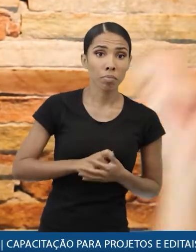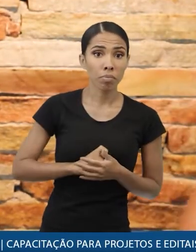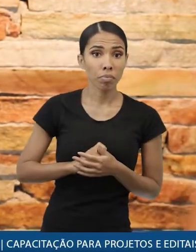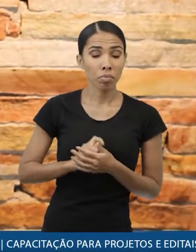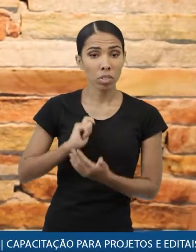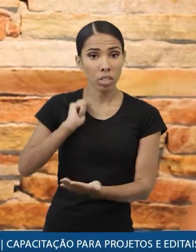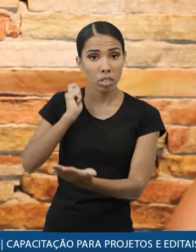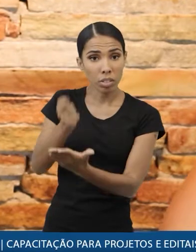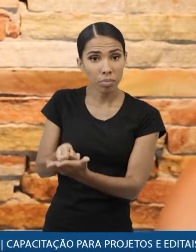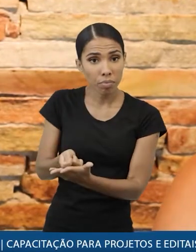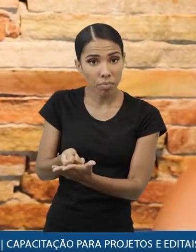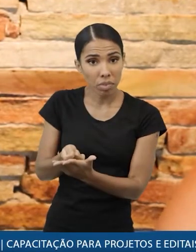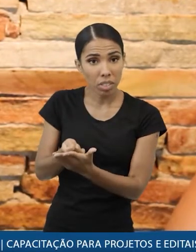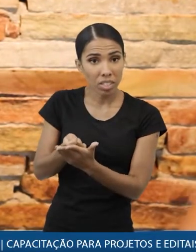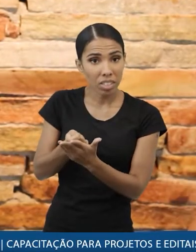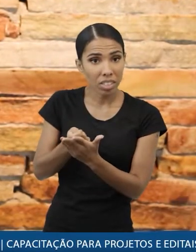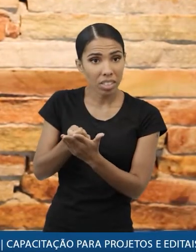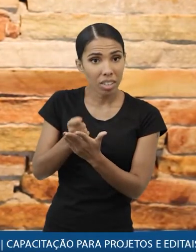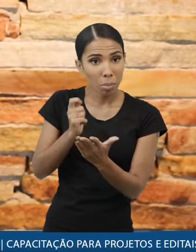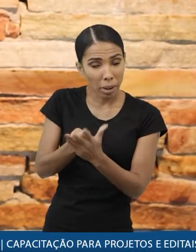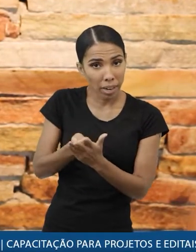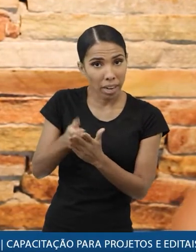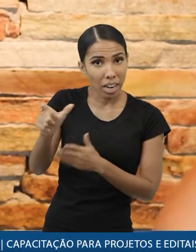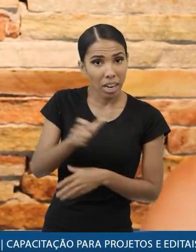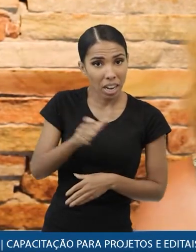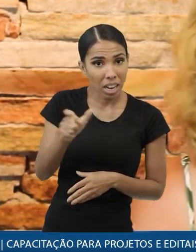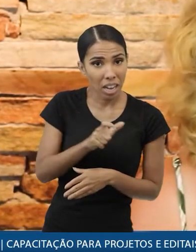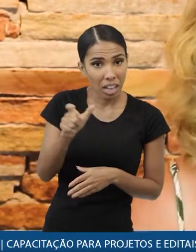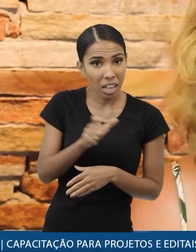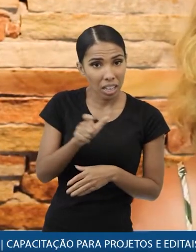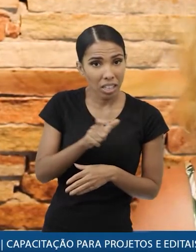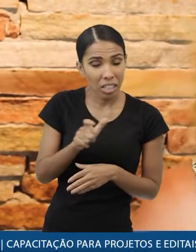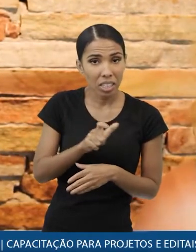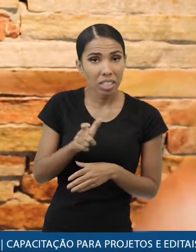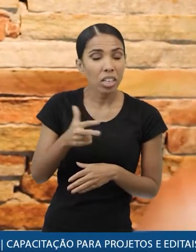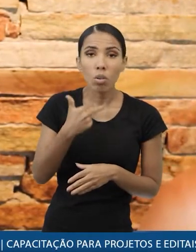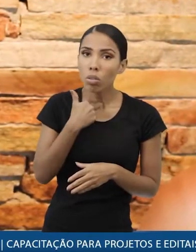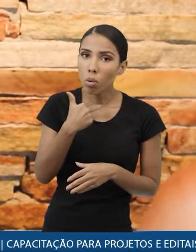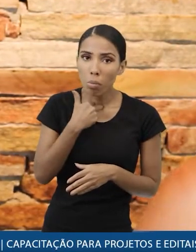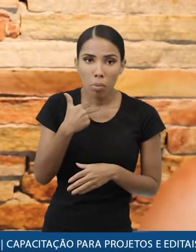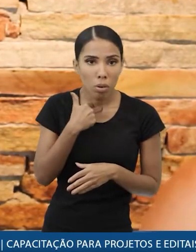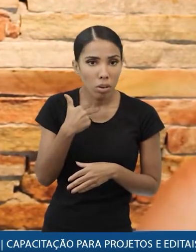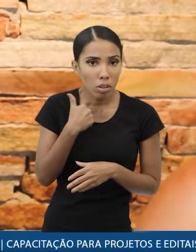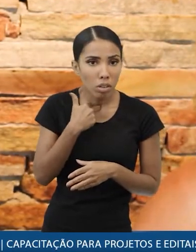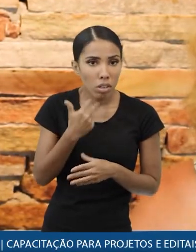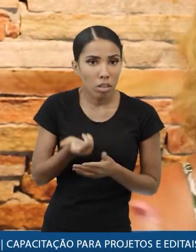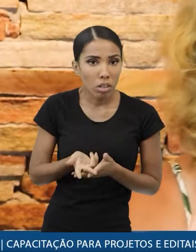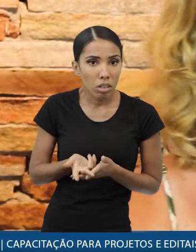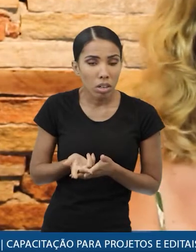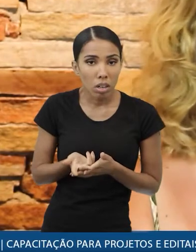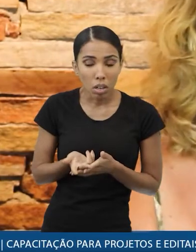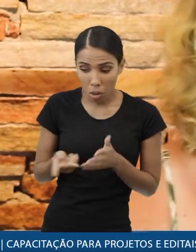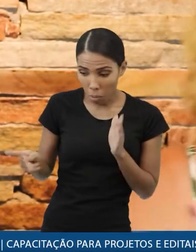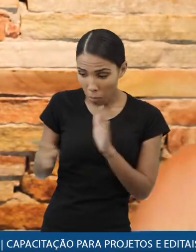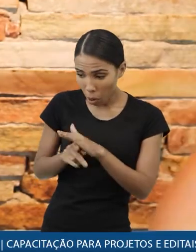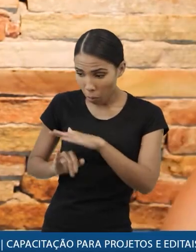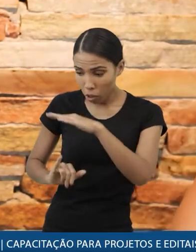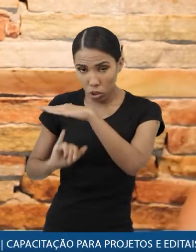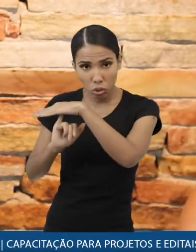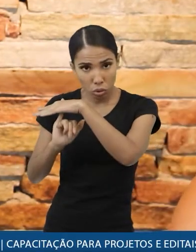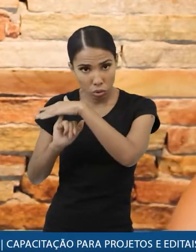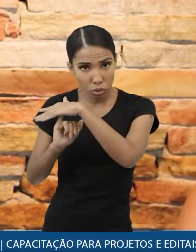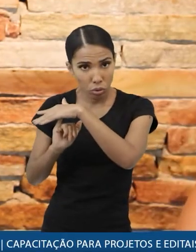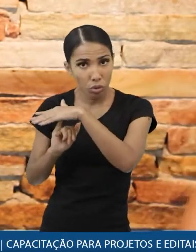você pagar uma fatura de cartão de crédito da instituição não pode na verdade mesmo que seja o recurso da própria